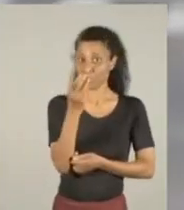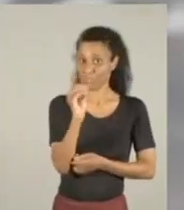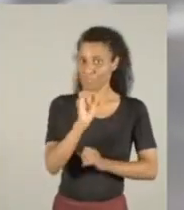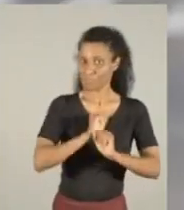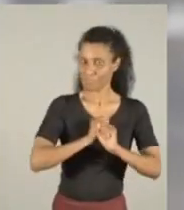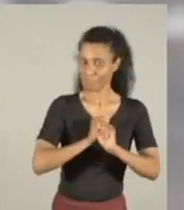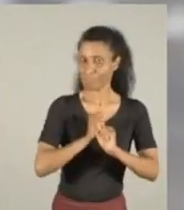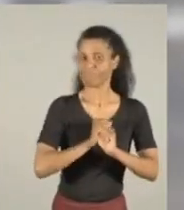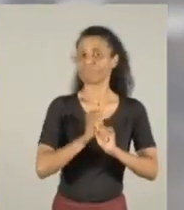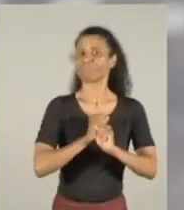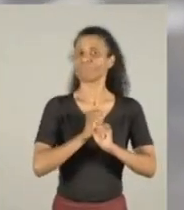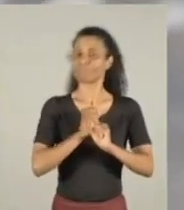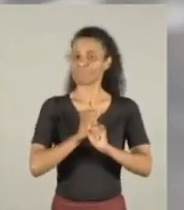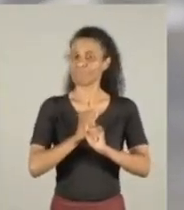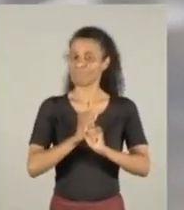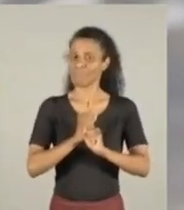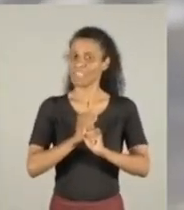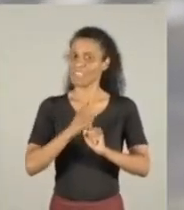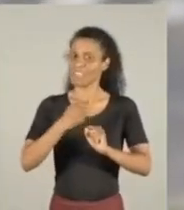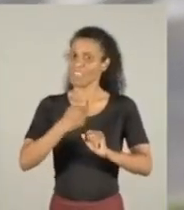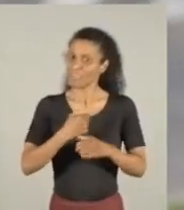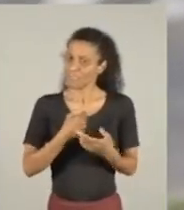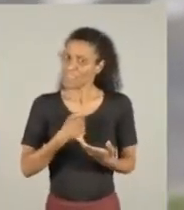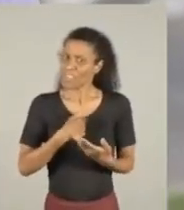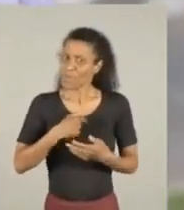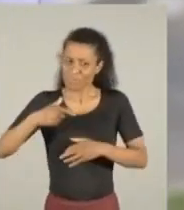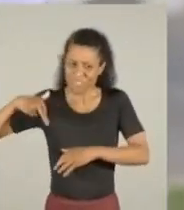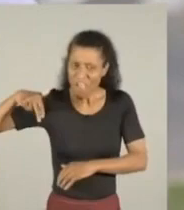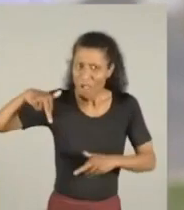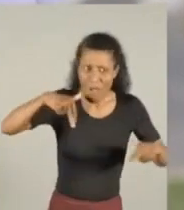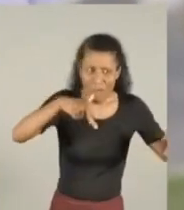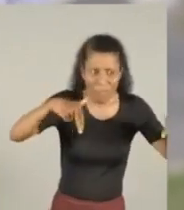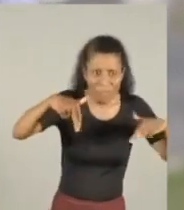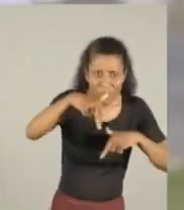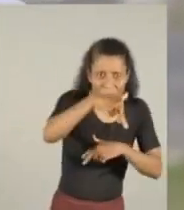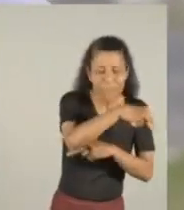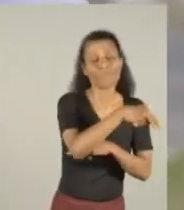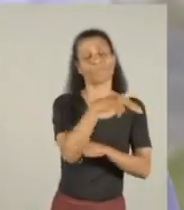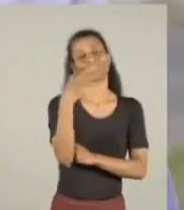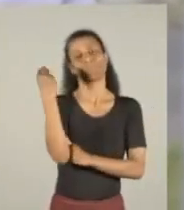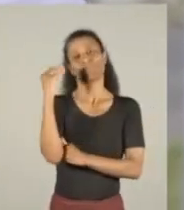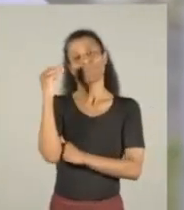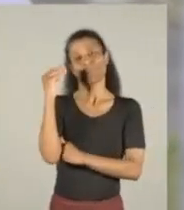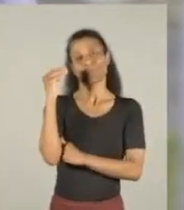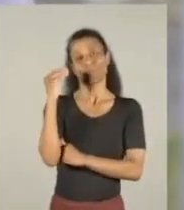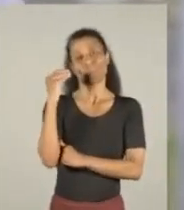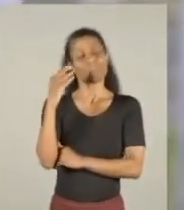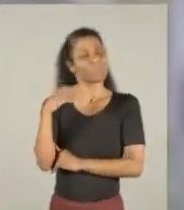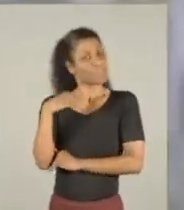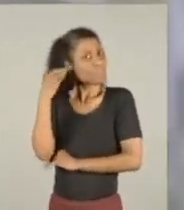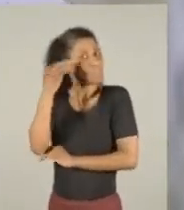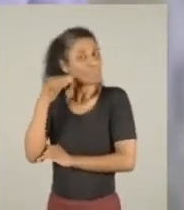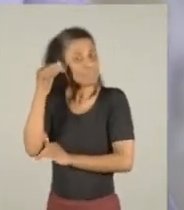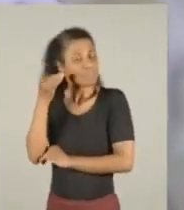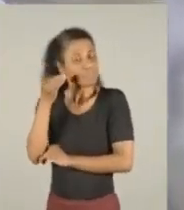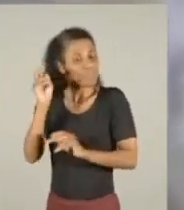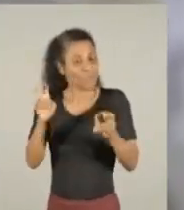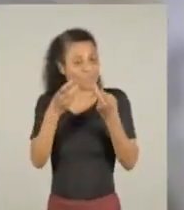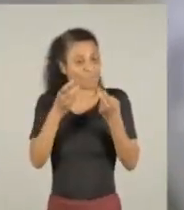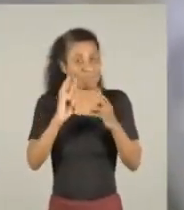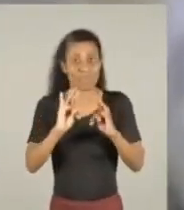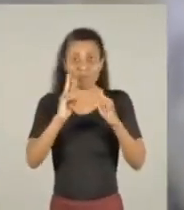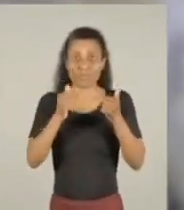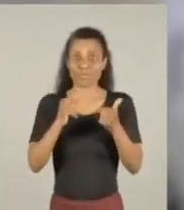Nos últimos 30 anos eu tenho andado muito para o Porto Alegre. E a experiência tem me demonstrado que tem problemas que